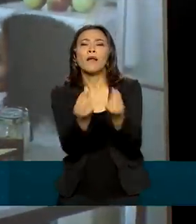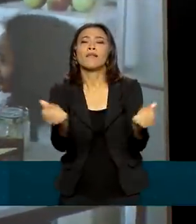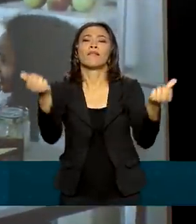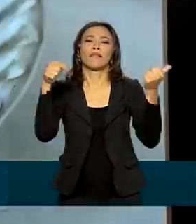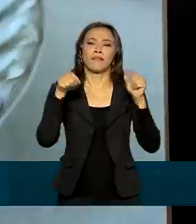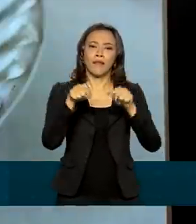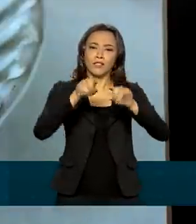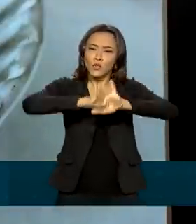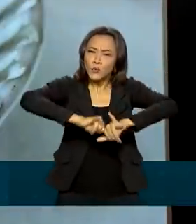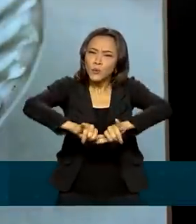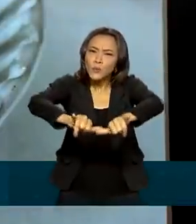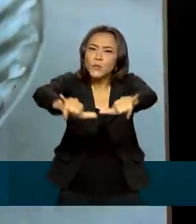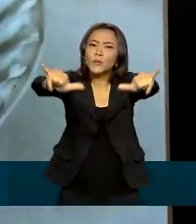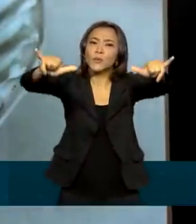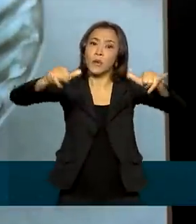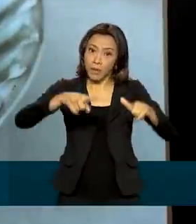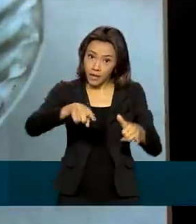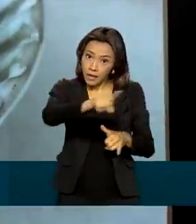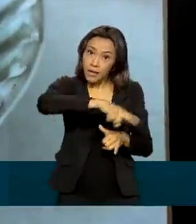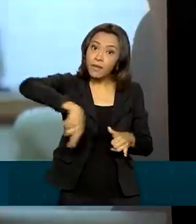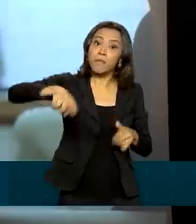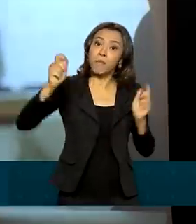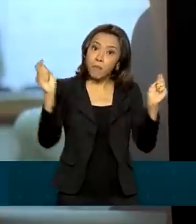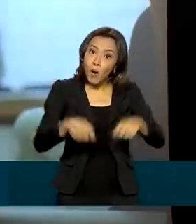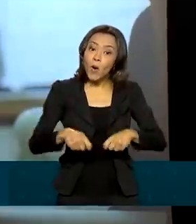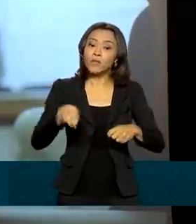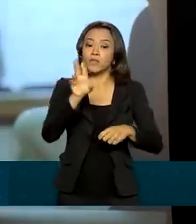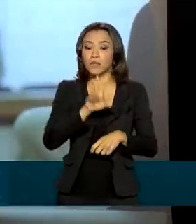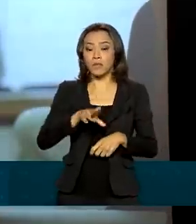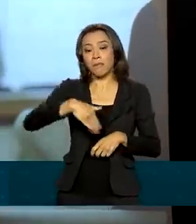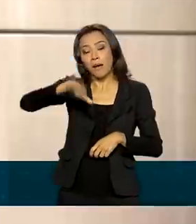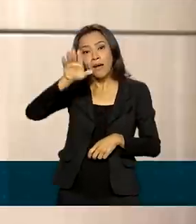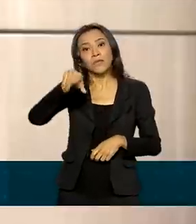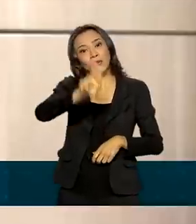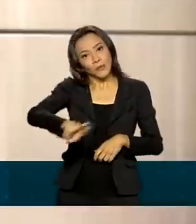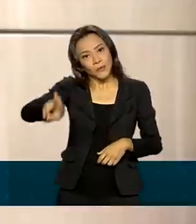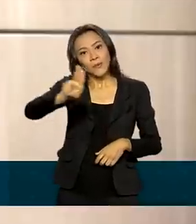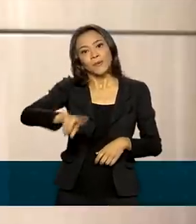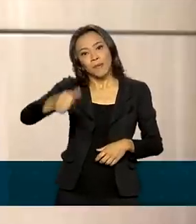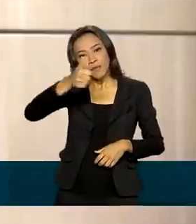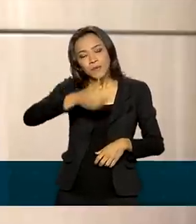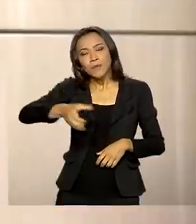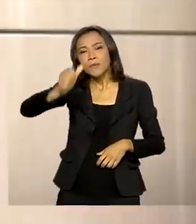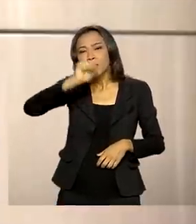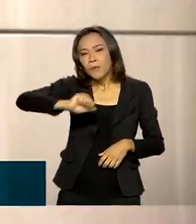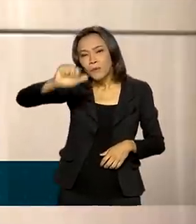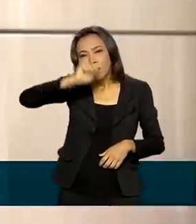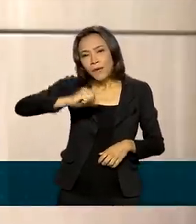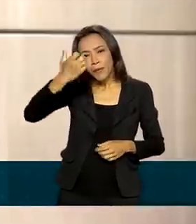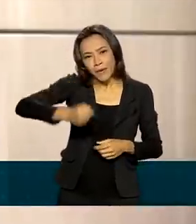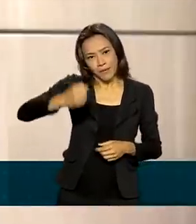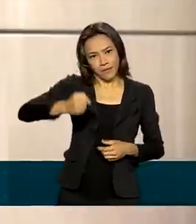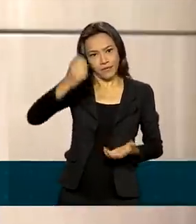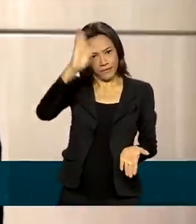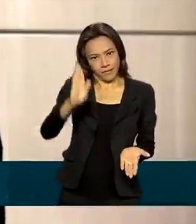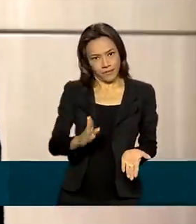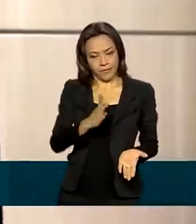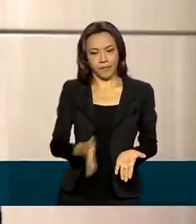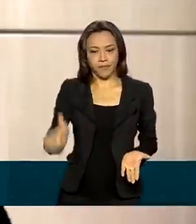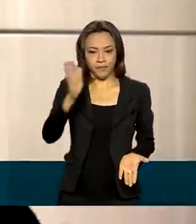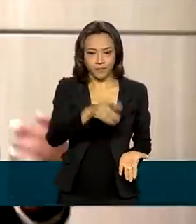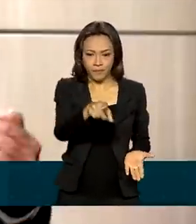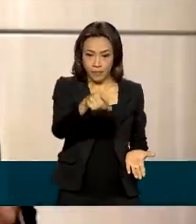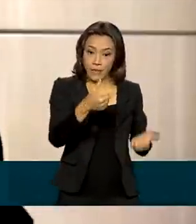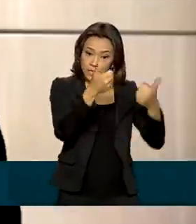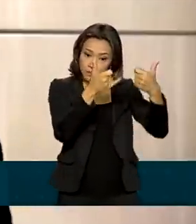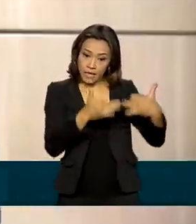produto para que volte a ser destaque na mesa do brasileiro. Mostrar para a sociedade não só o quanto esse alimento,